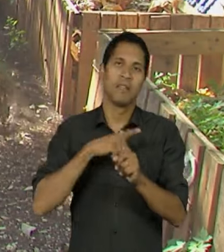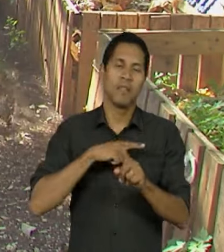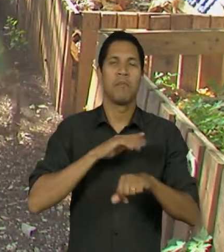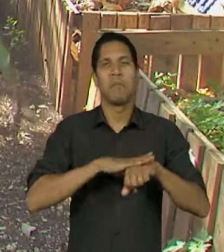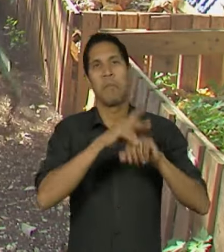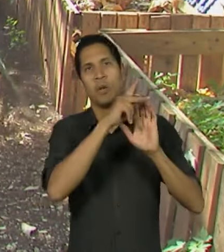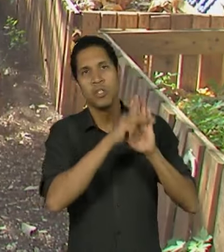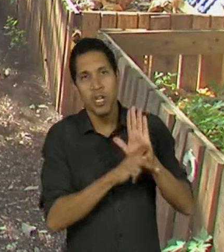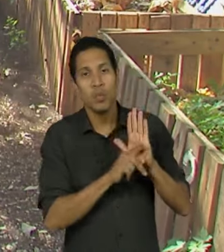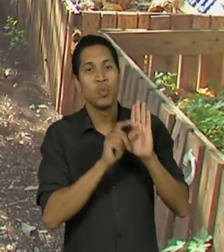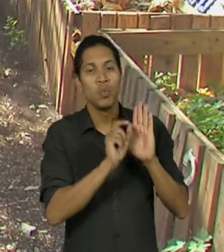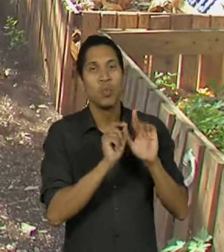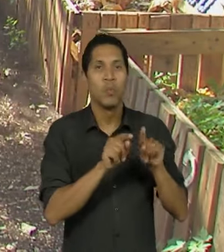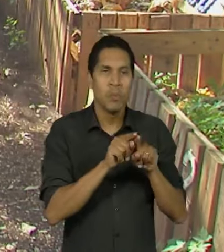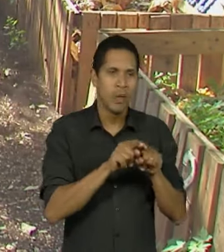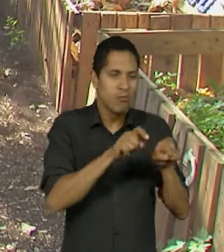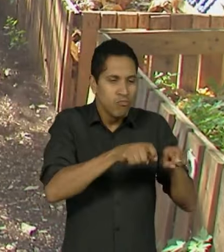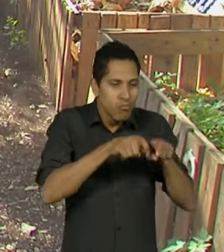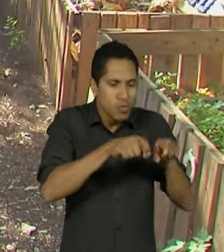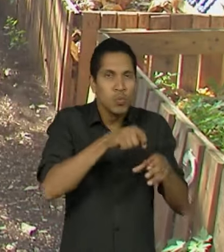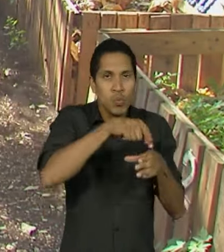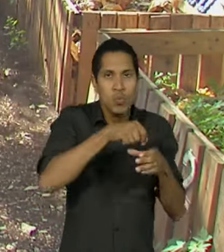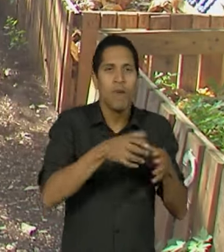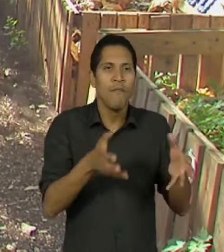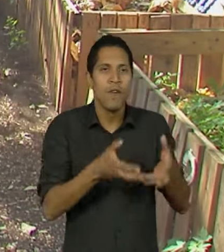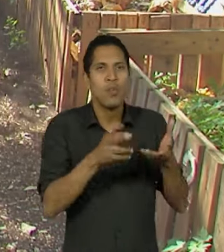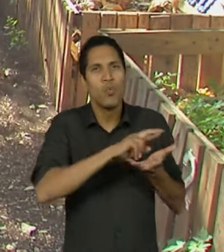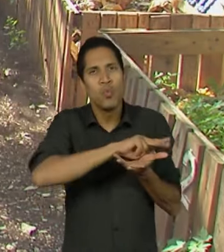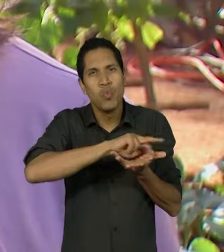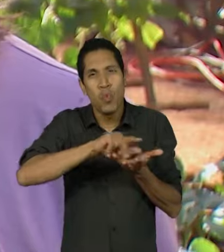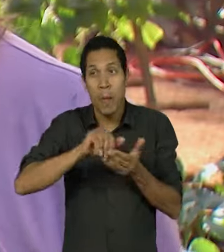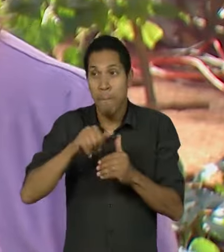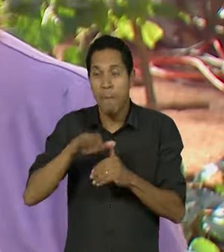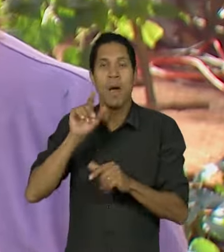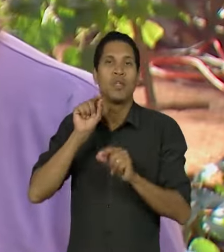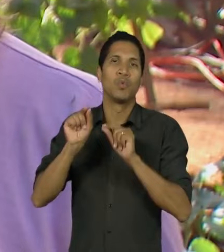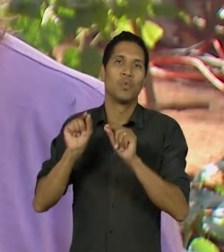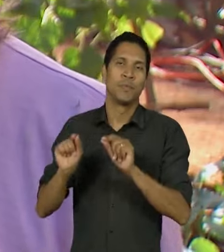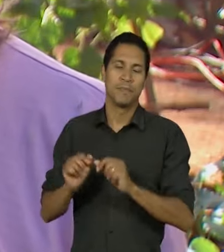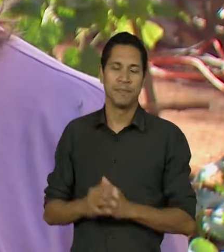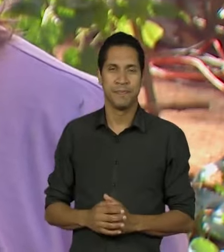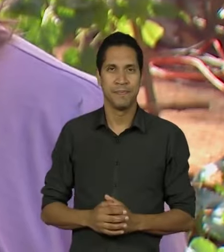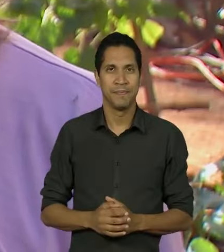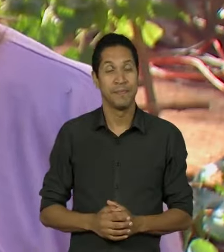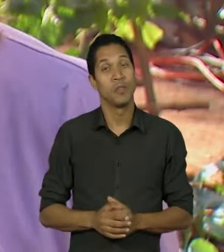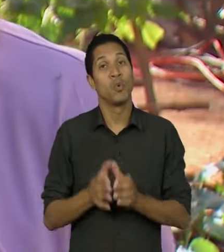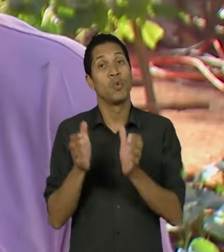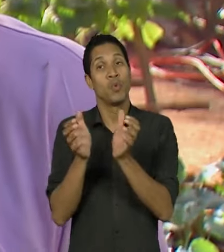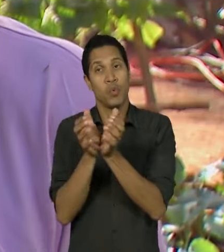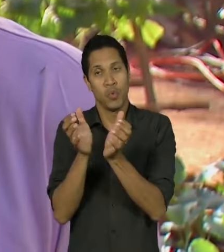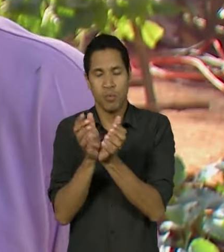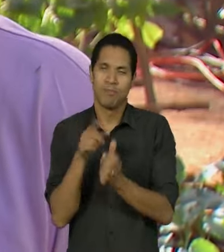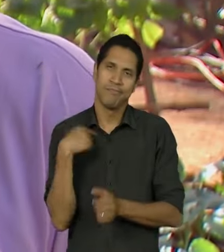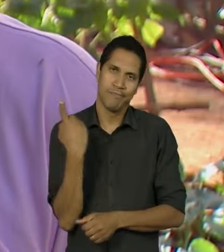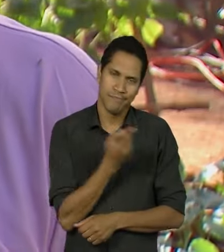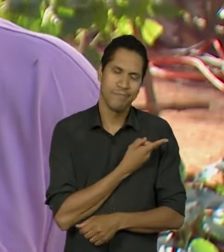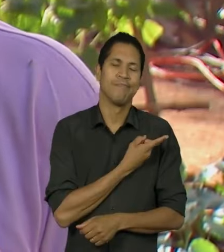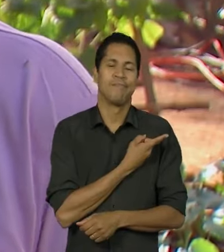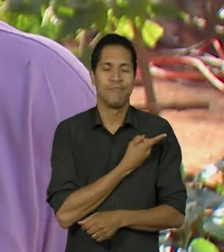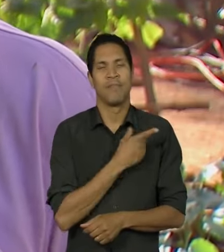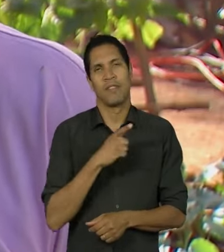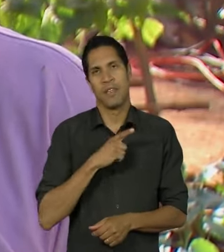projetos que vão além do cultivo de verduras. O coletivo Horta das Flores, eram